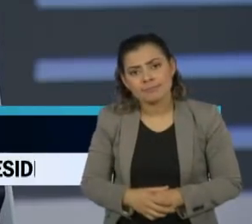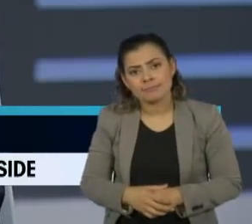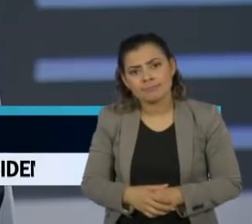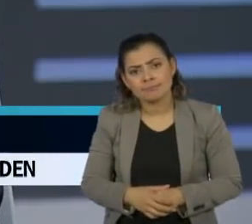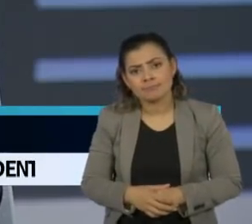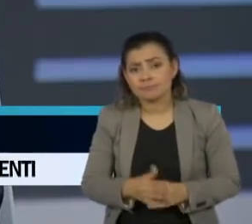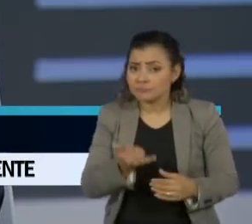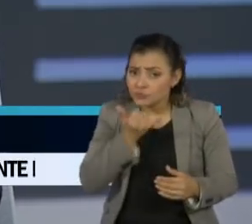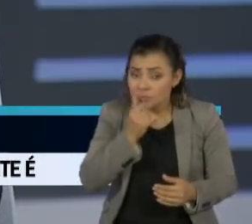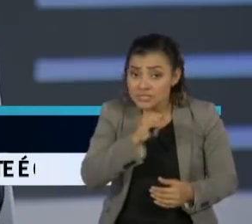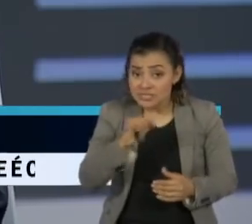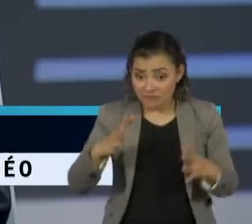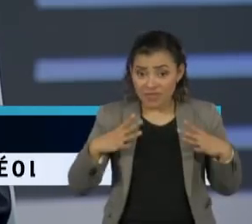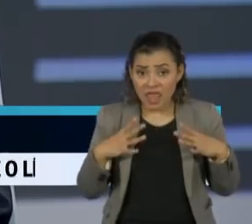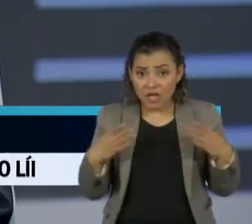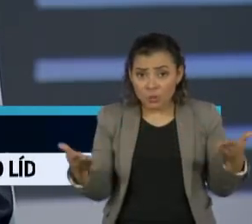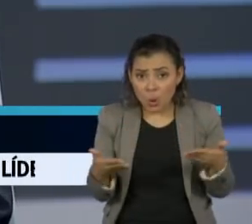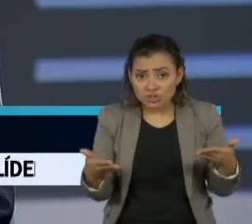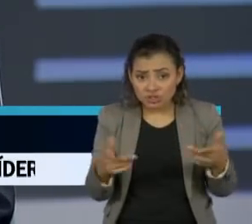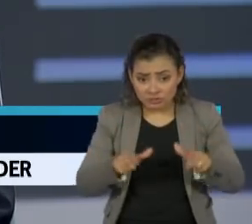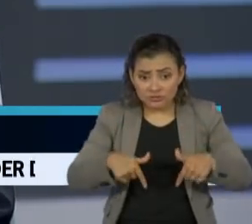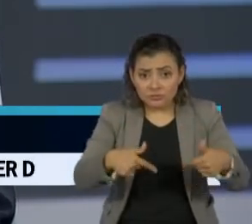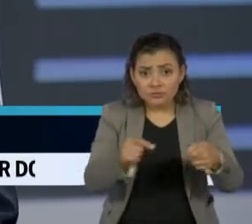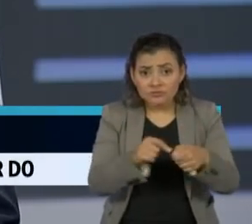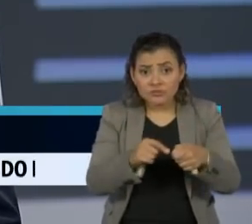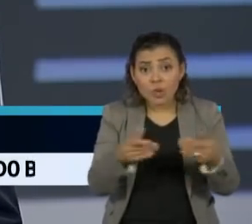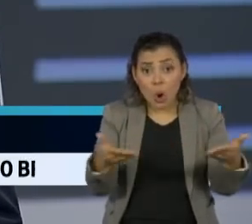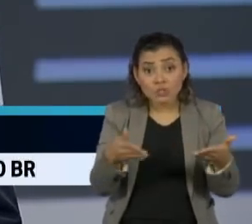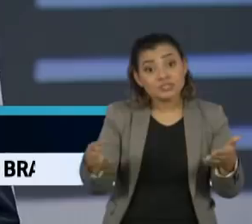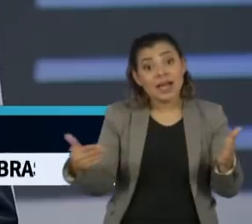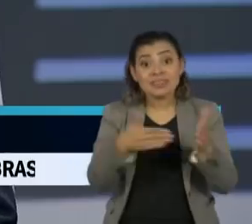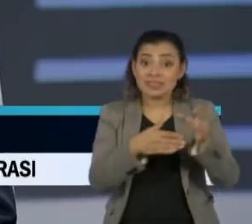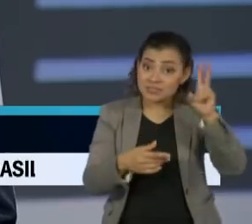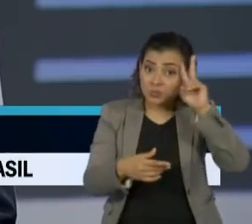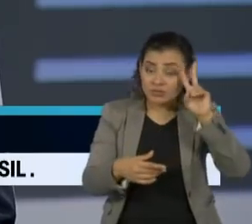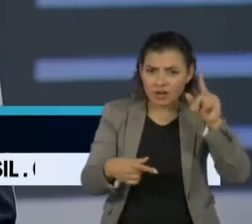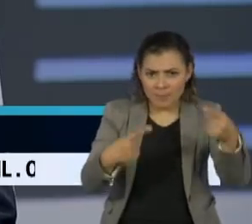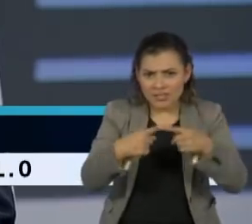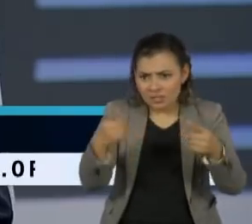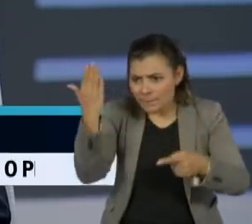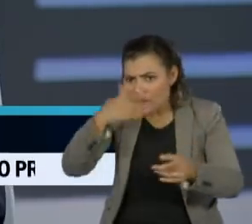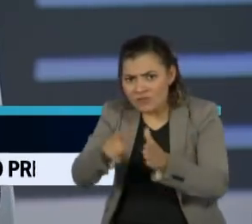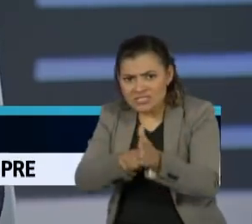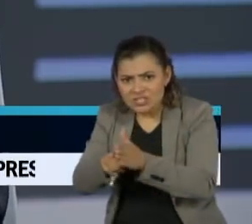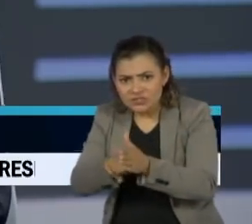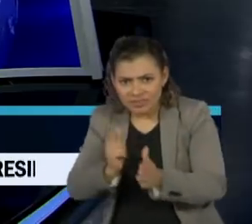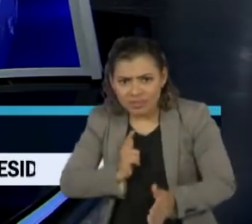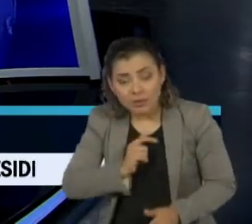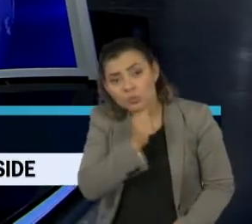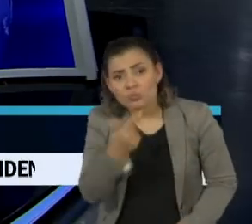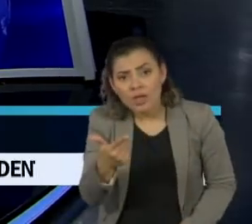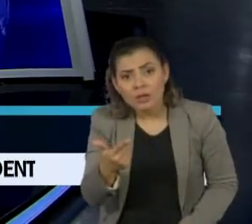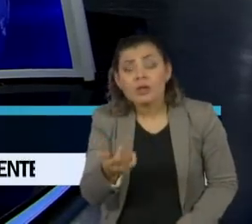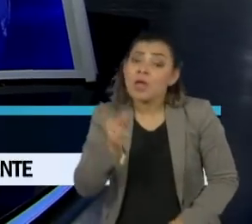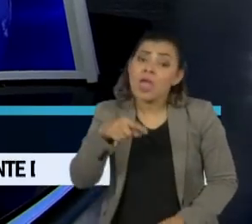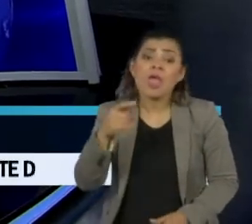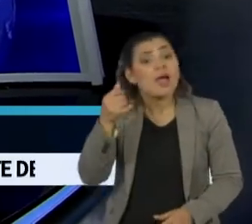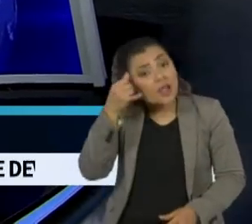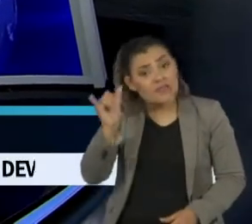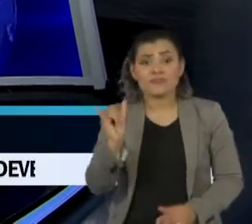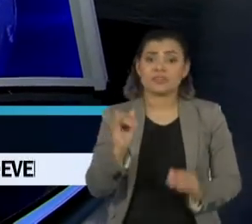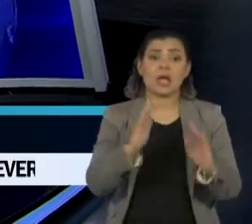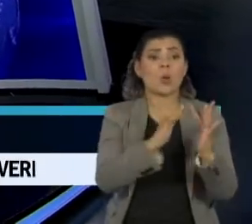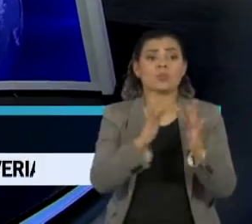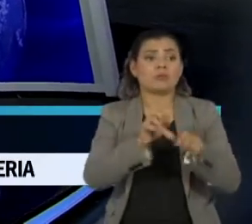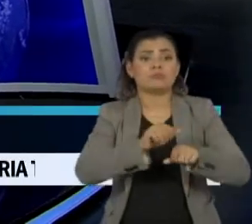fizesse feriado, você fez não porque tivesse uma evidência científica, você faz o possível para reduzir a possibilidade de